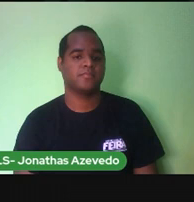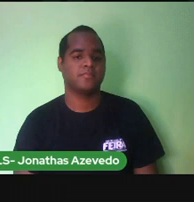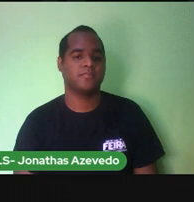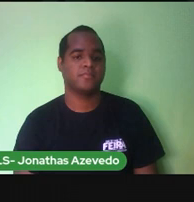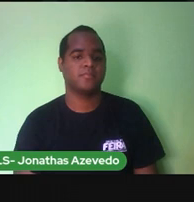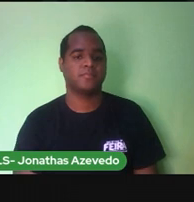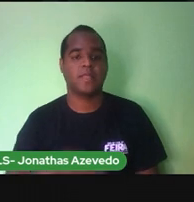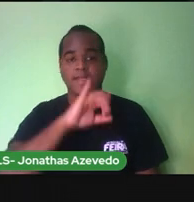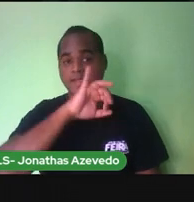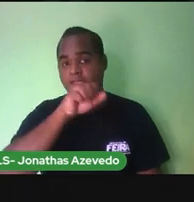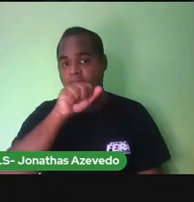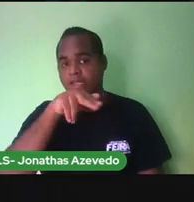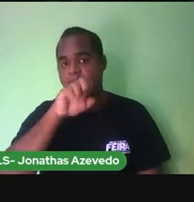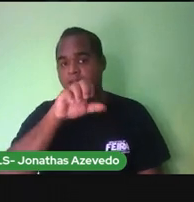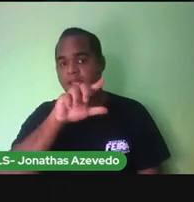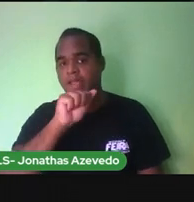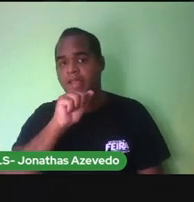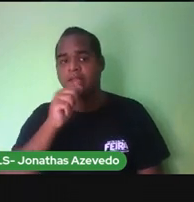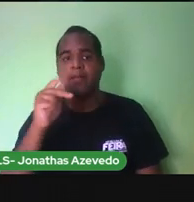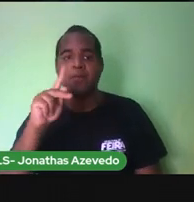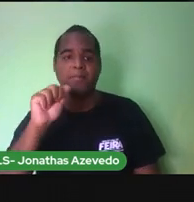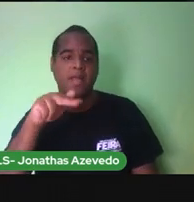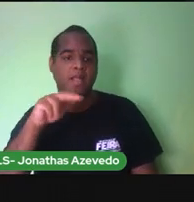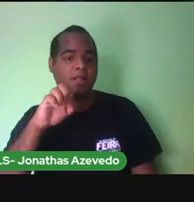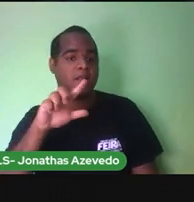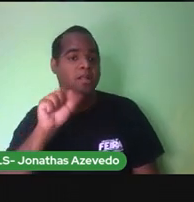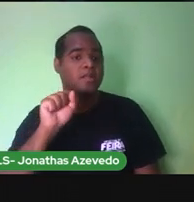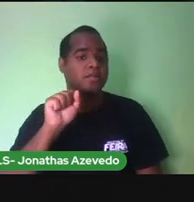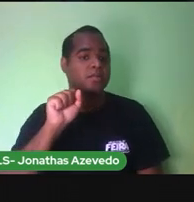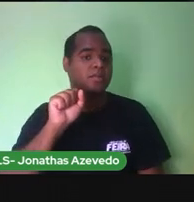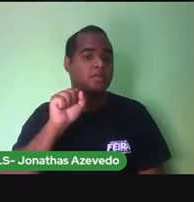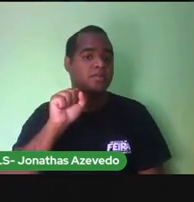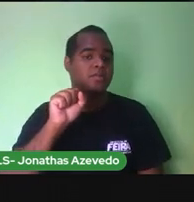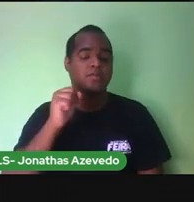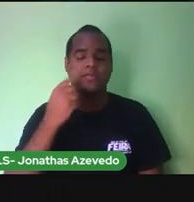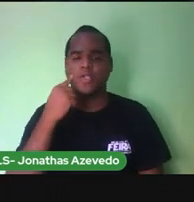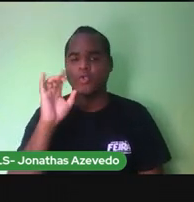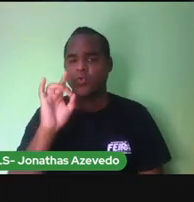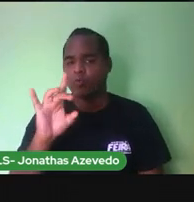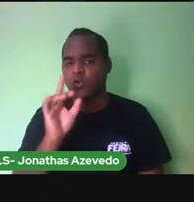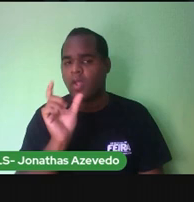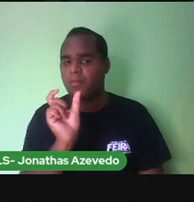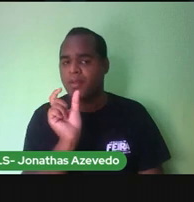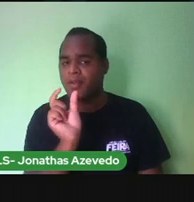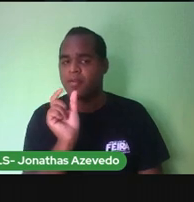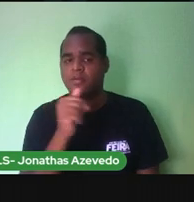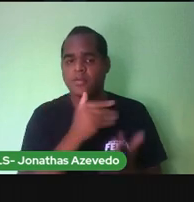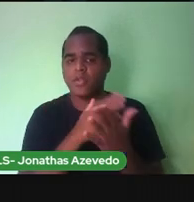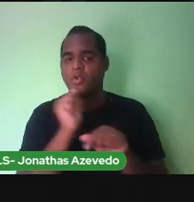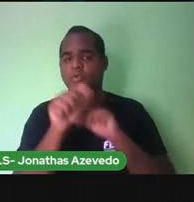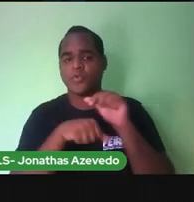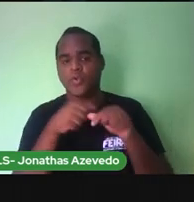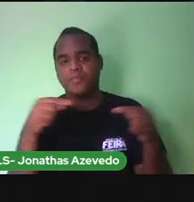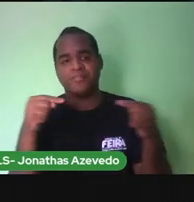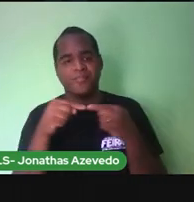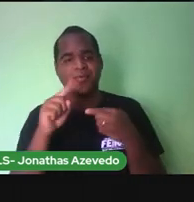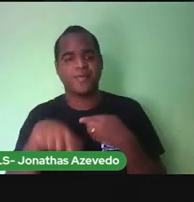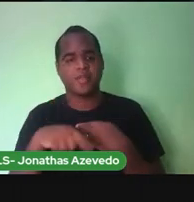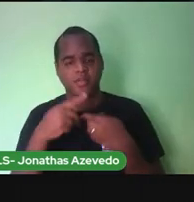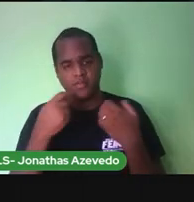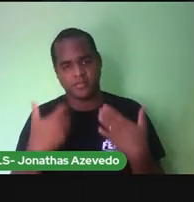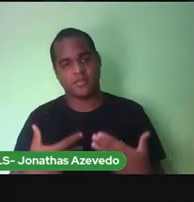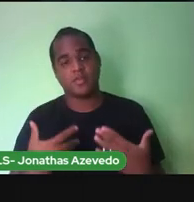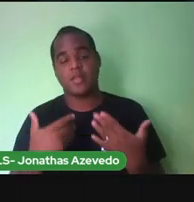Janela Panela Apenas Uma sílaba Foi modificada E foi a sílaba